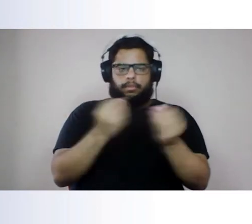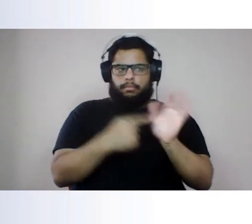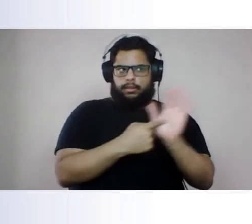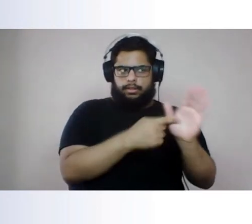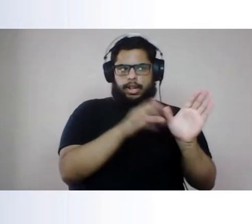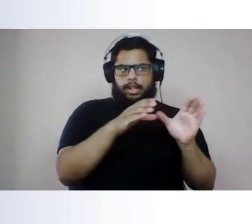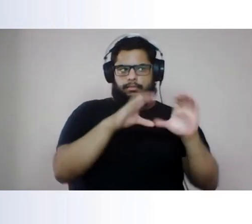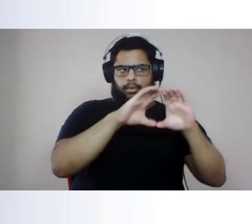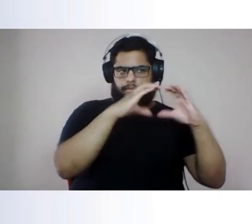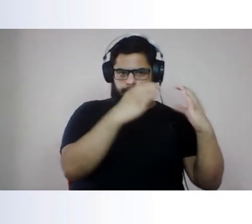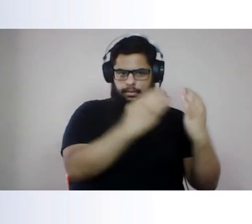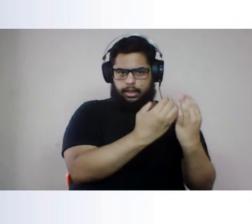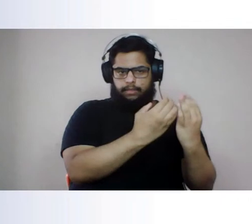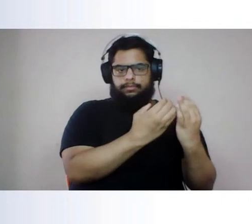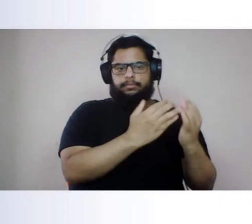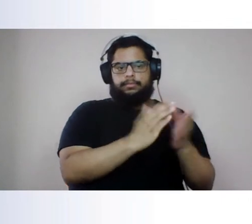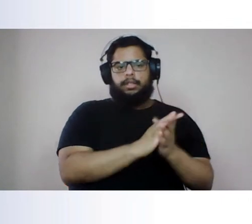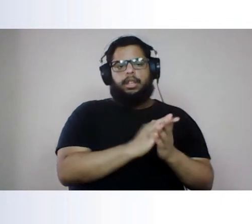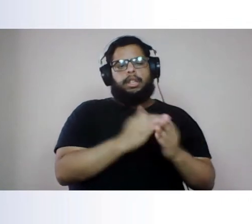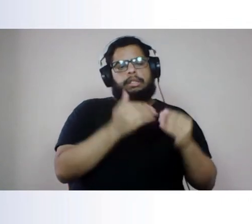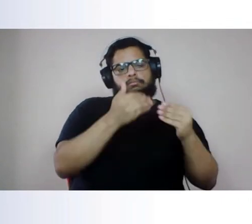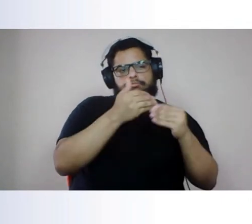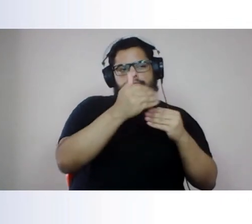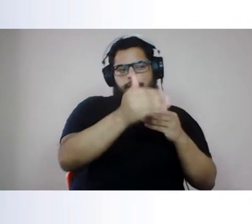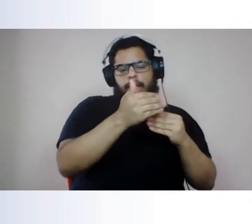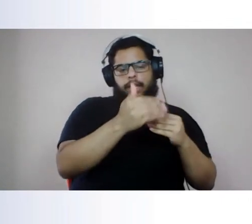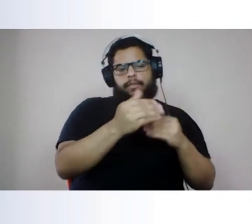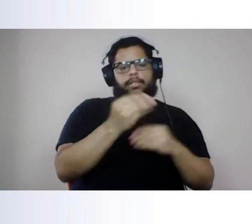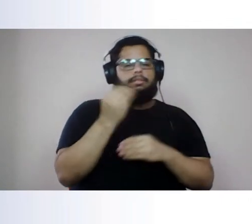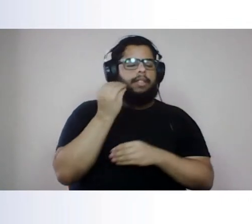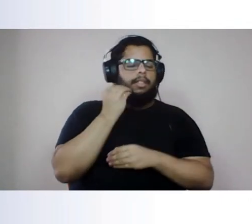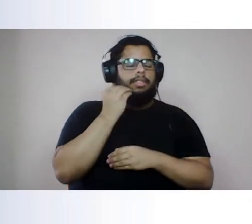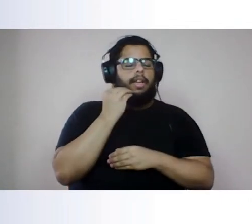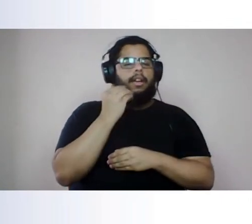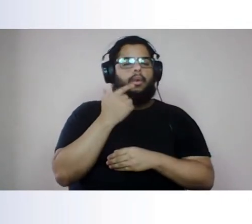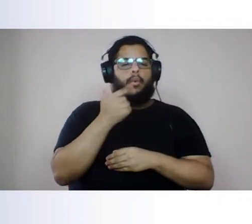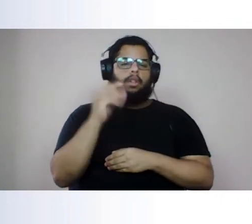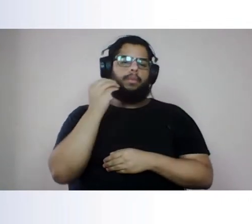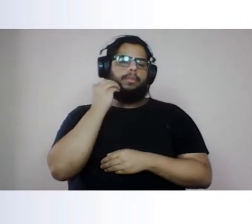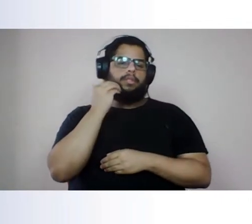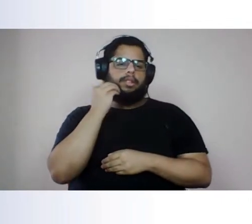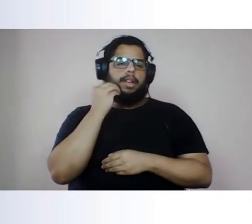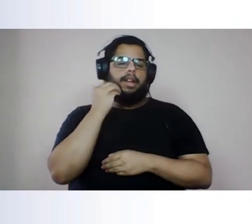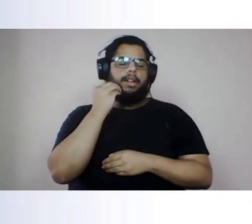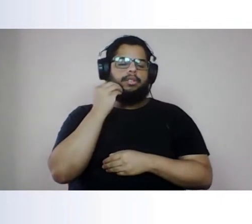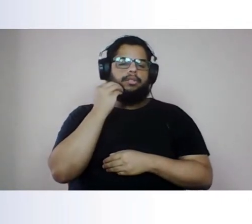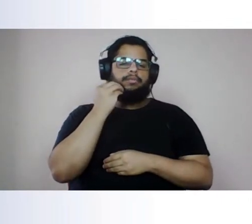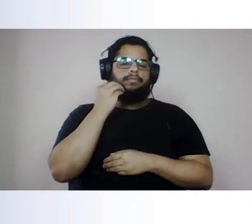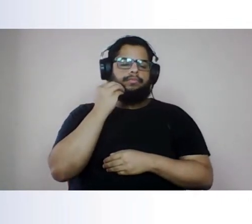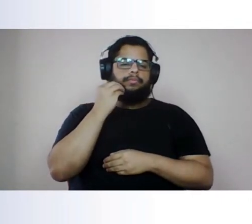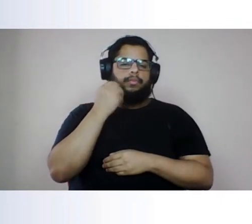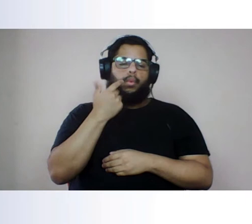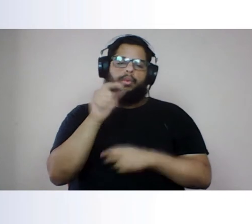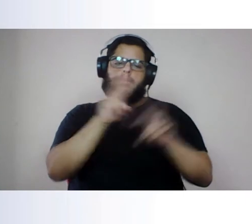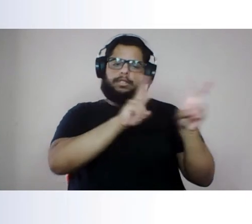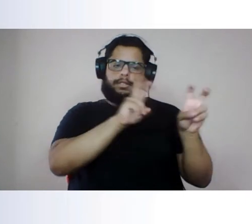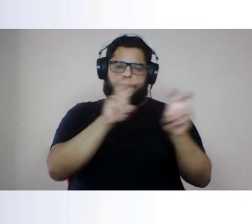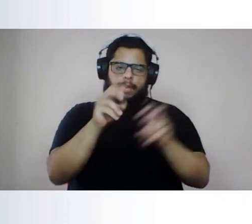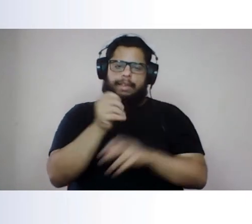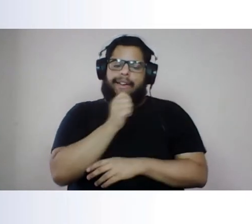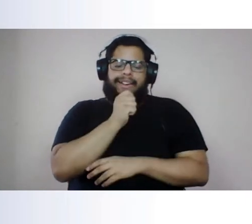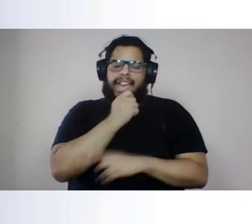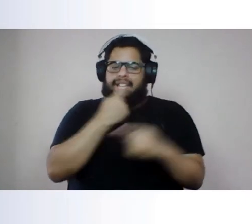além disso, devemos muito em breve prever outras oportunidades para que outros pontos não tratados, pontos específicos, inclusive,